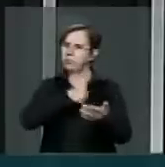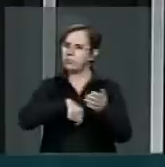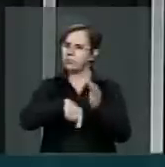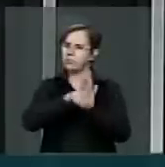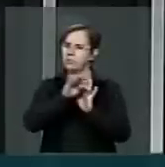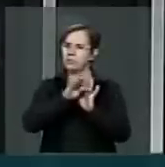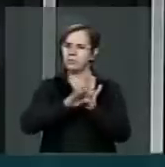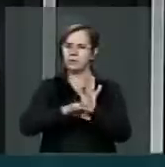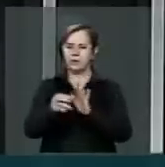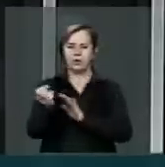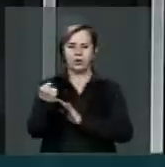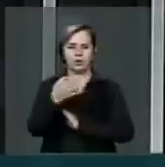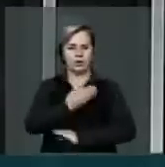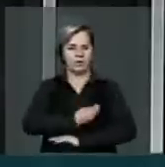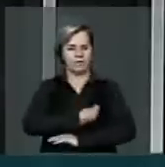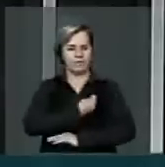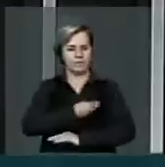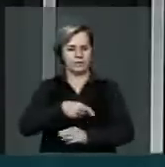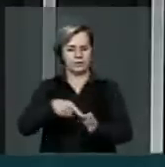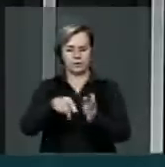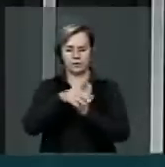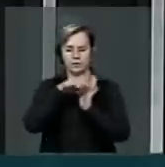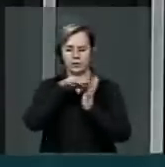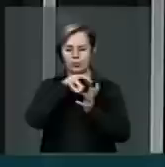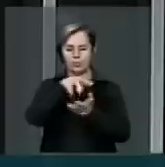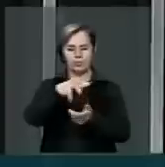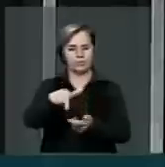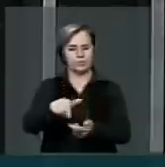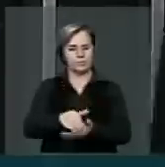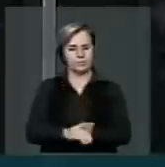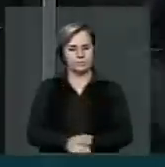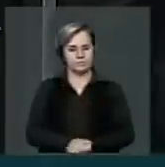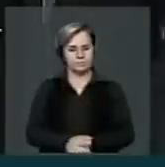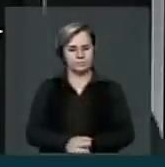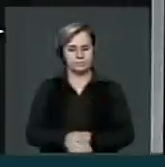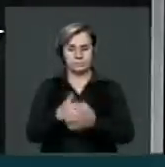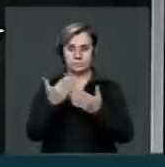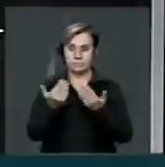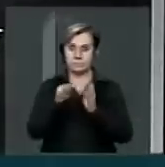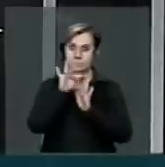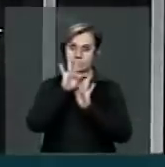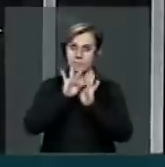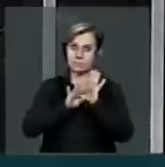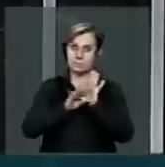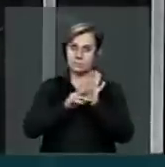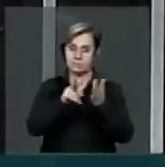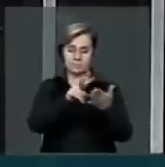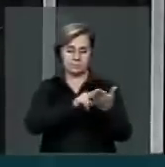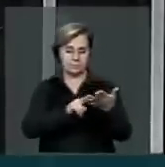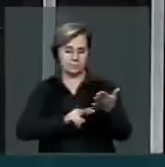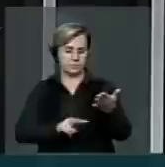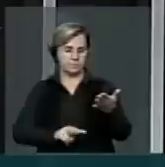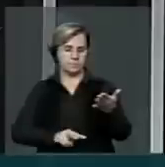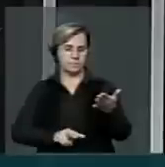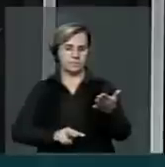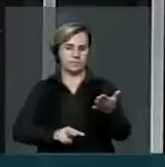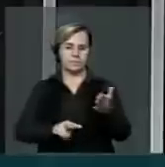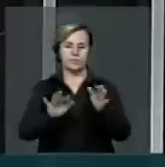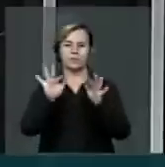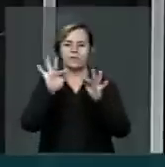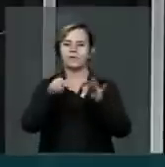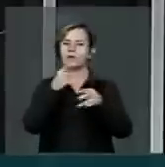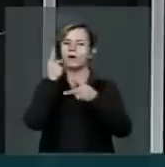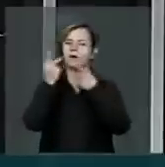presença no mundo e neste texto ao final